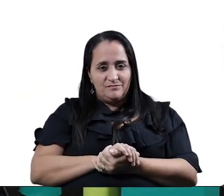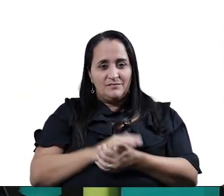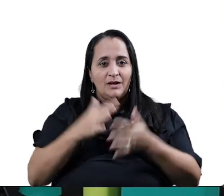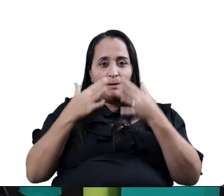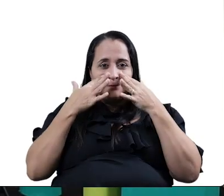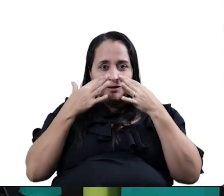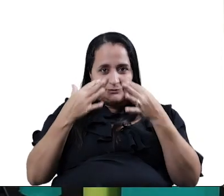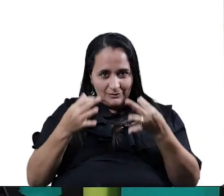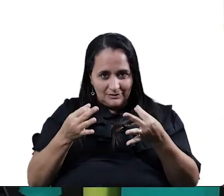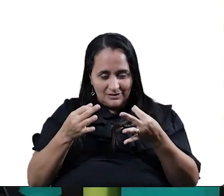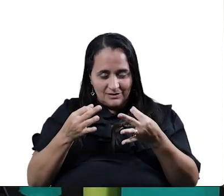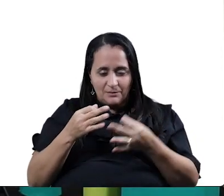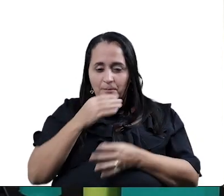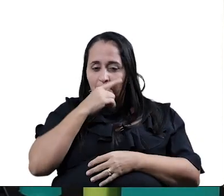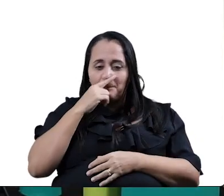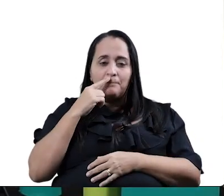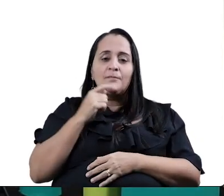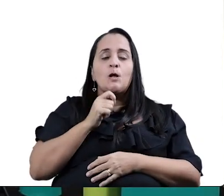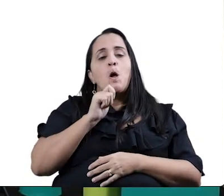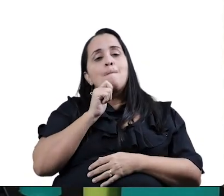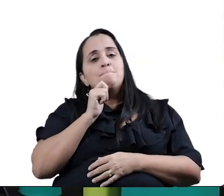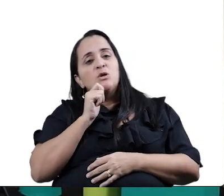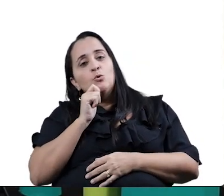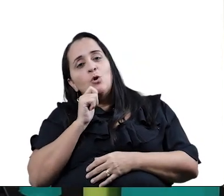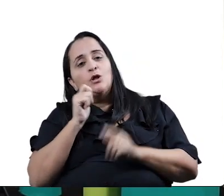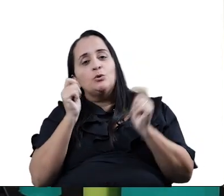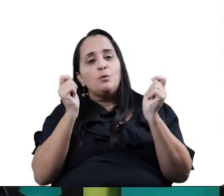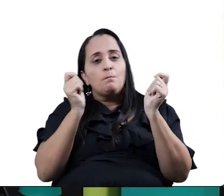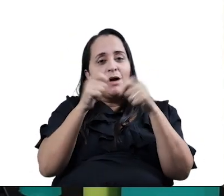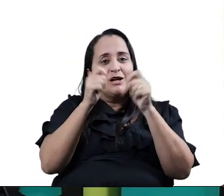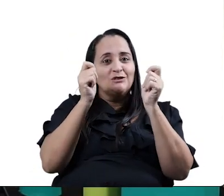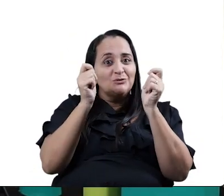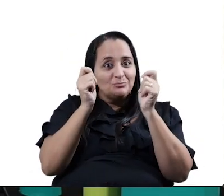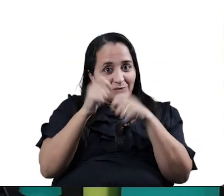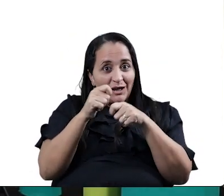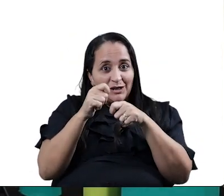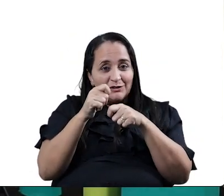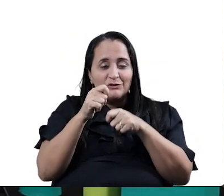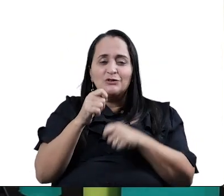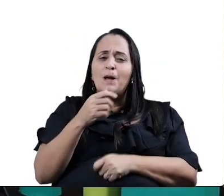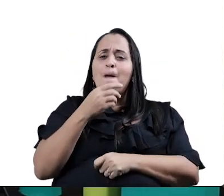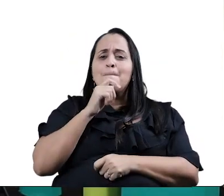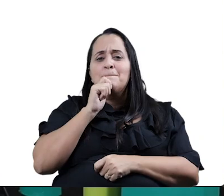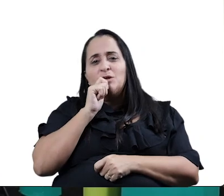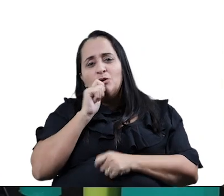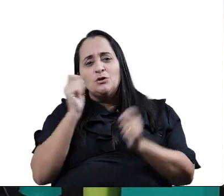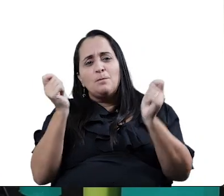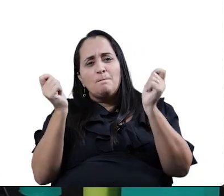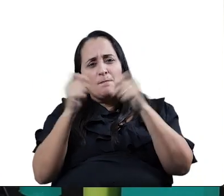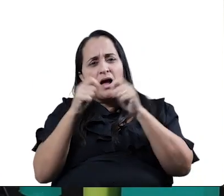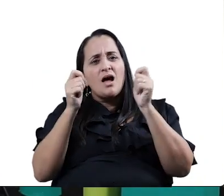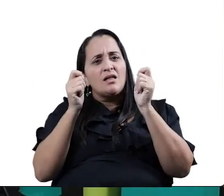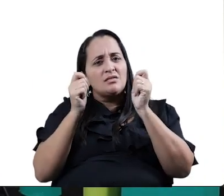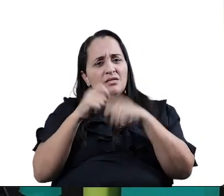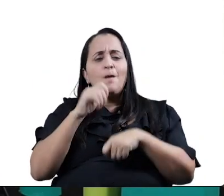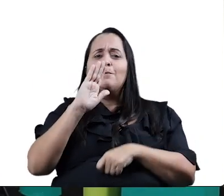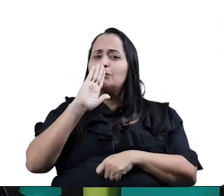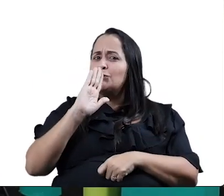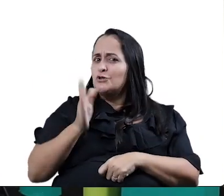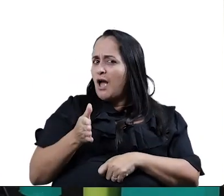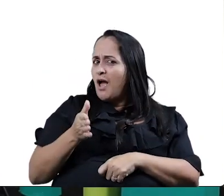atenção? Vamos lá? Ó, pirulito que bate, bate. Pirulito que já bateu.